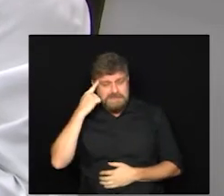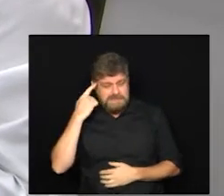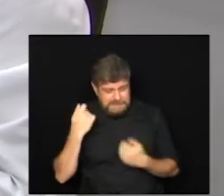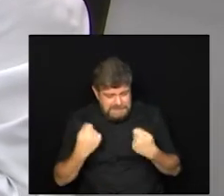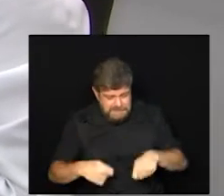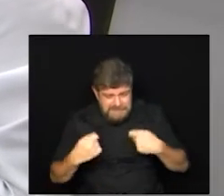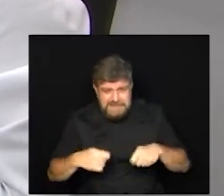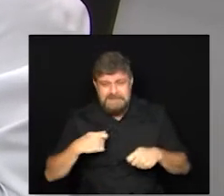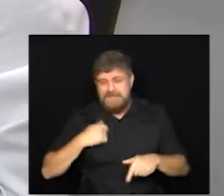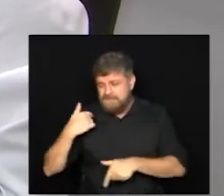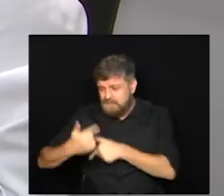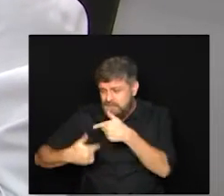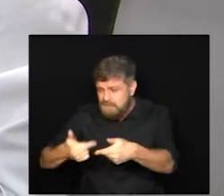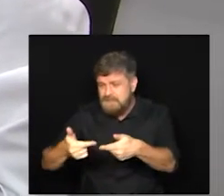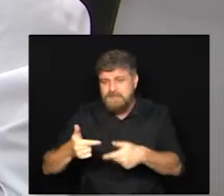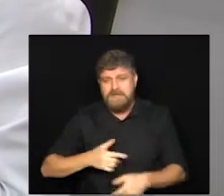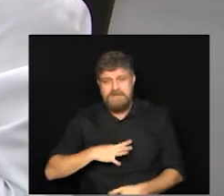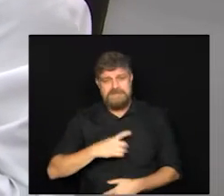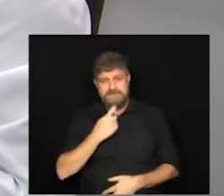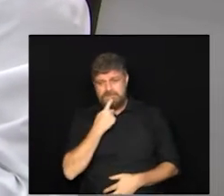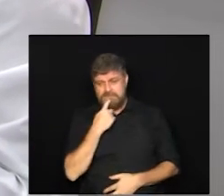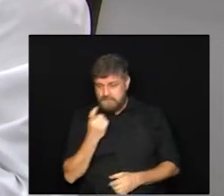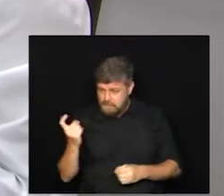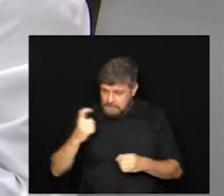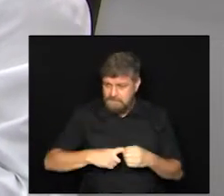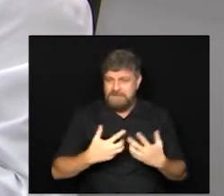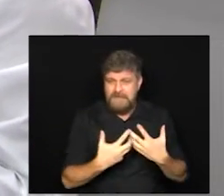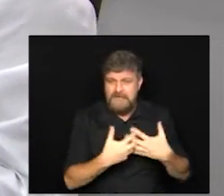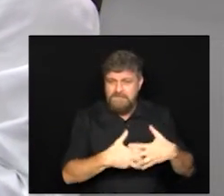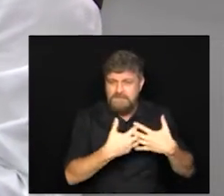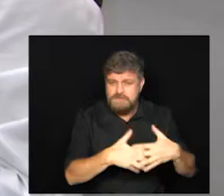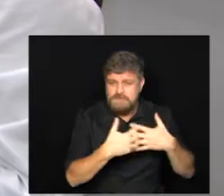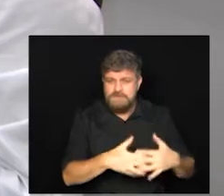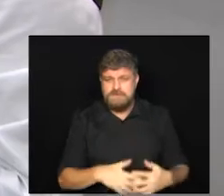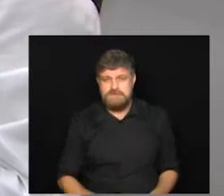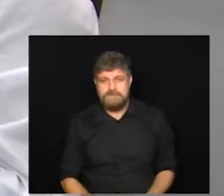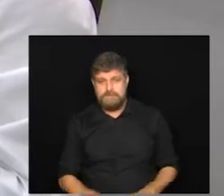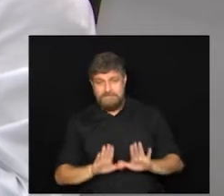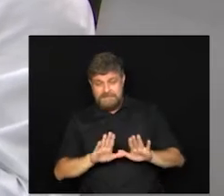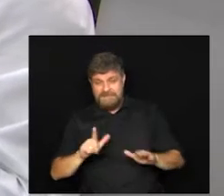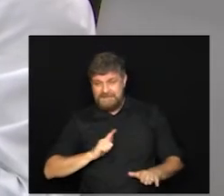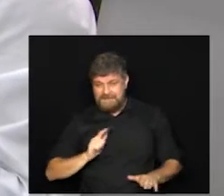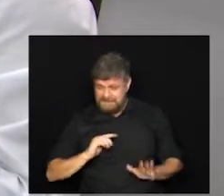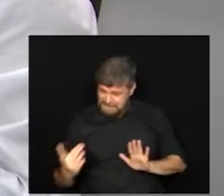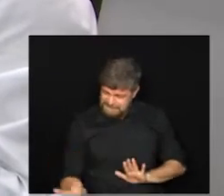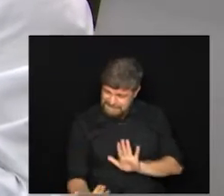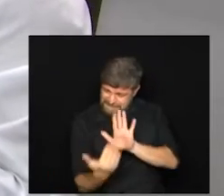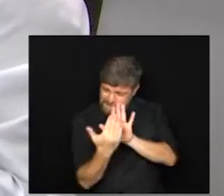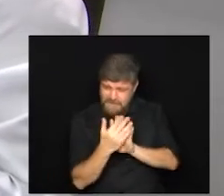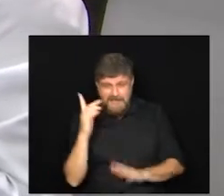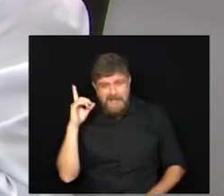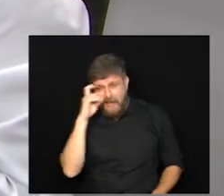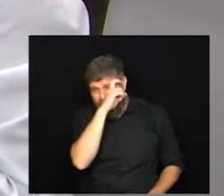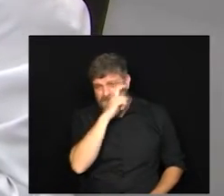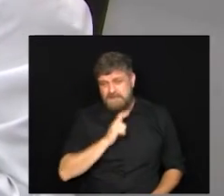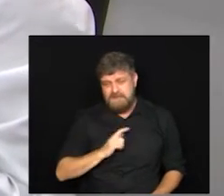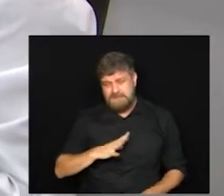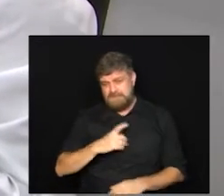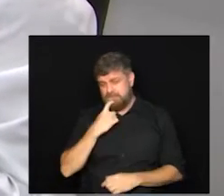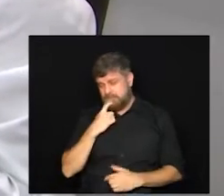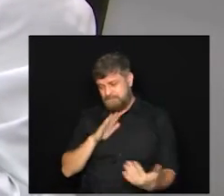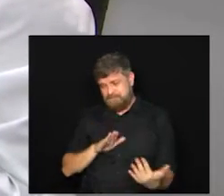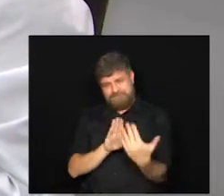trabalhar. A cidade precisa voltar a funcionar. Então, justamente, diante desta situação difícil que a cidade enfrenta,